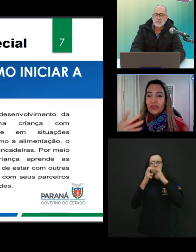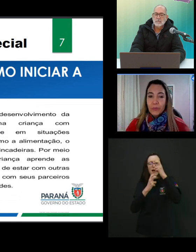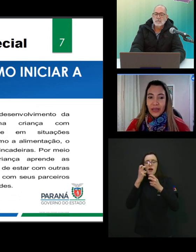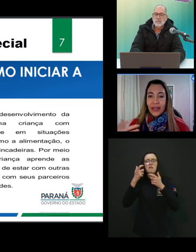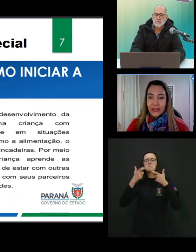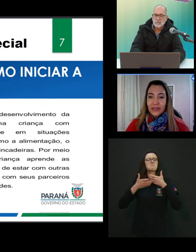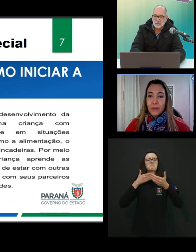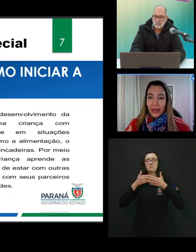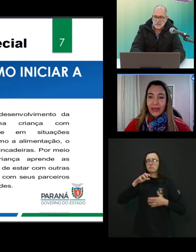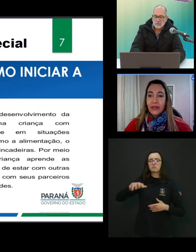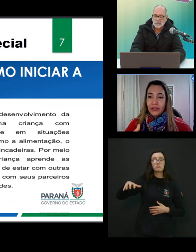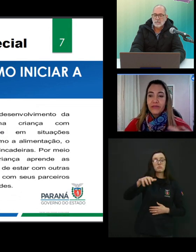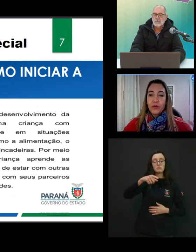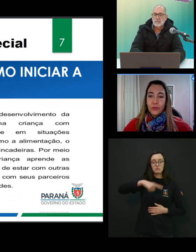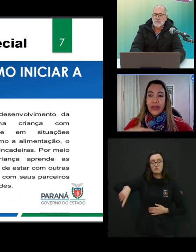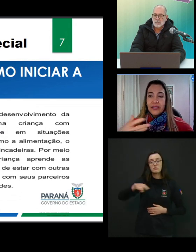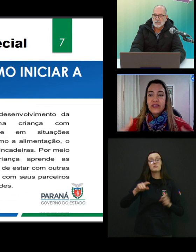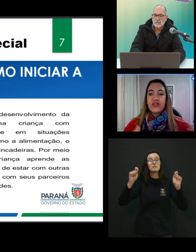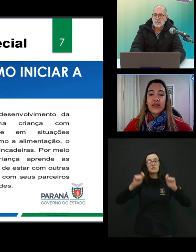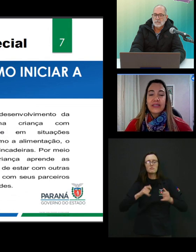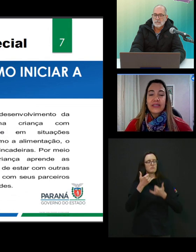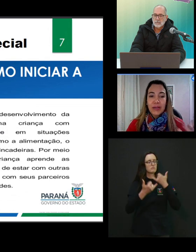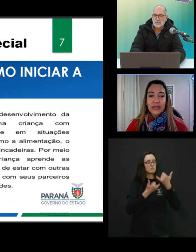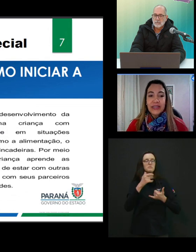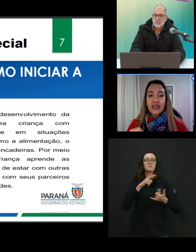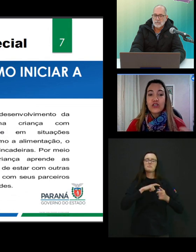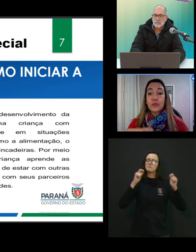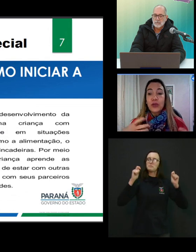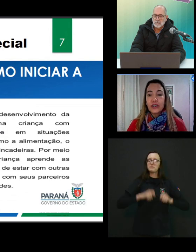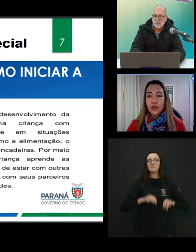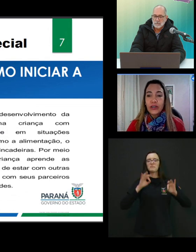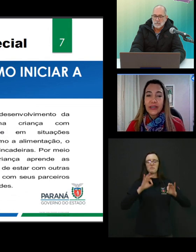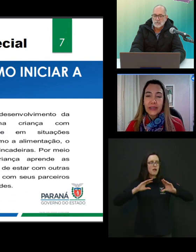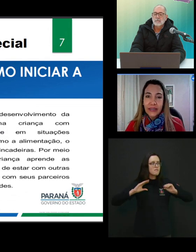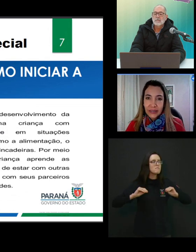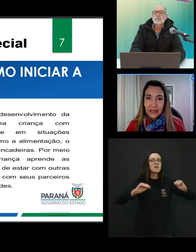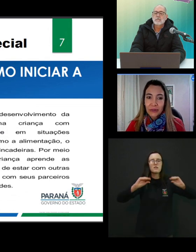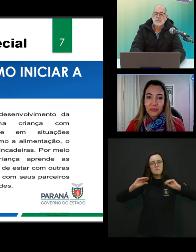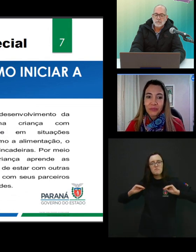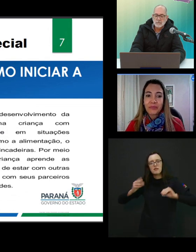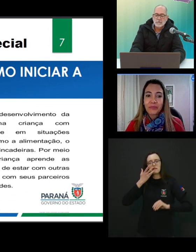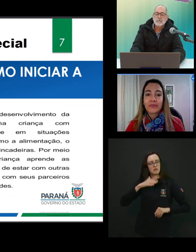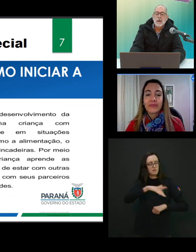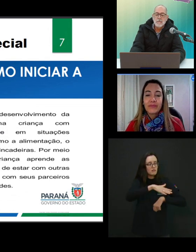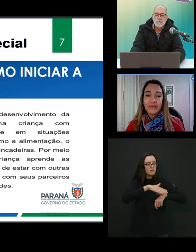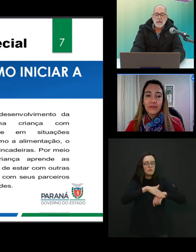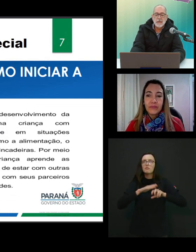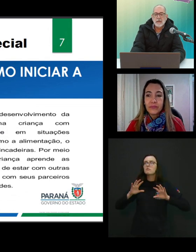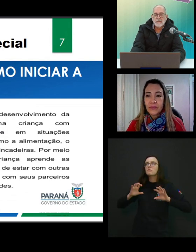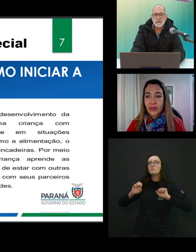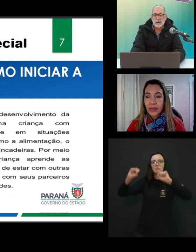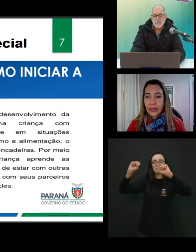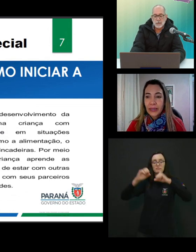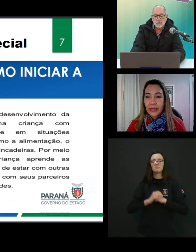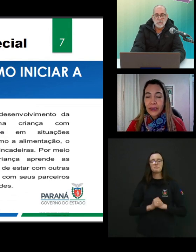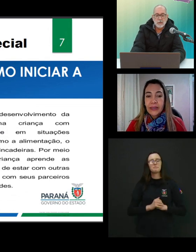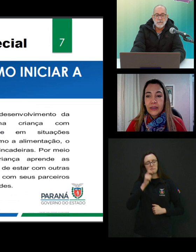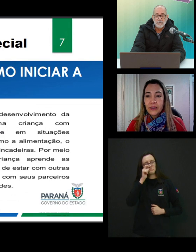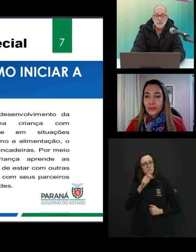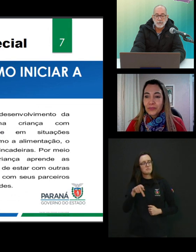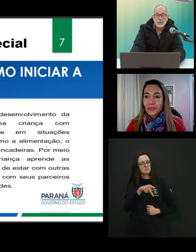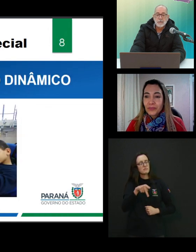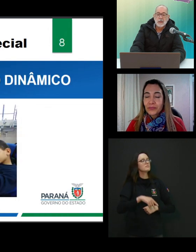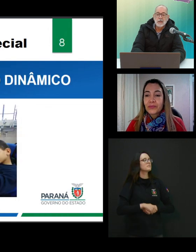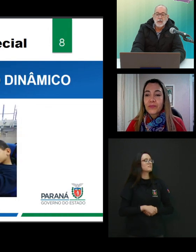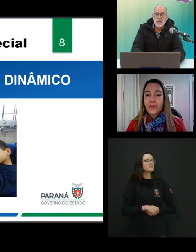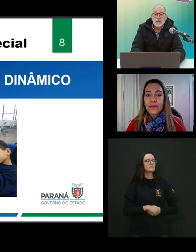outros ambientes também em que vão exigir essa capacidade exploratória da criança. Bem interessante, professora.